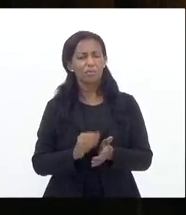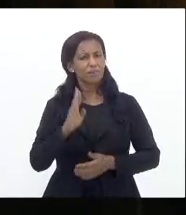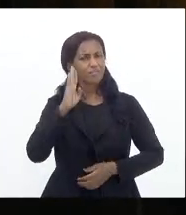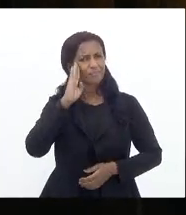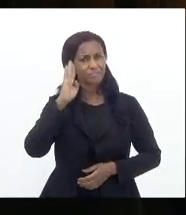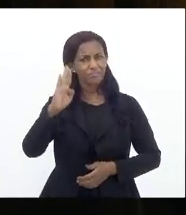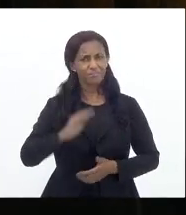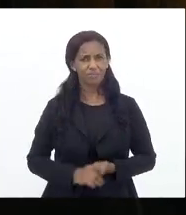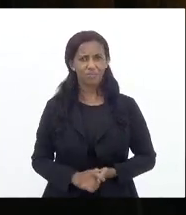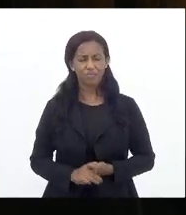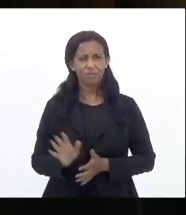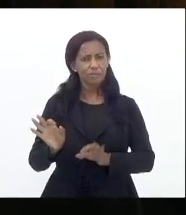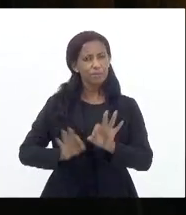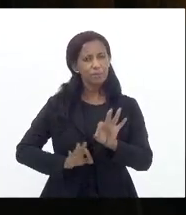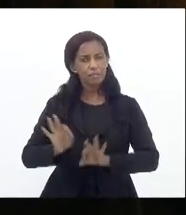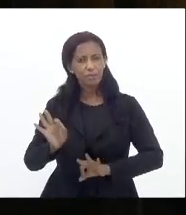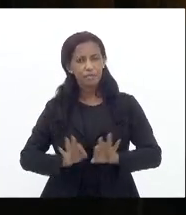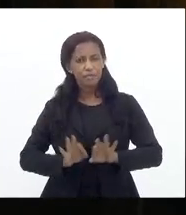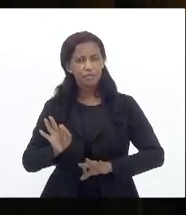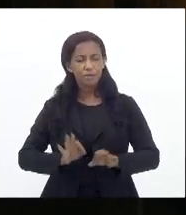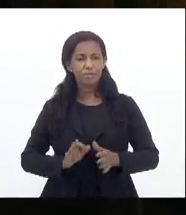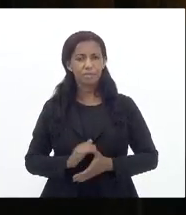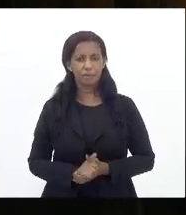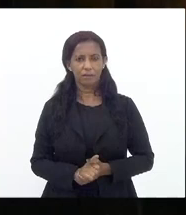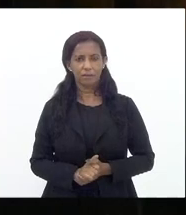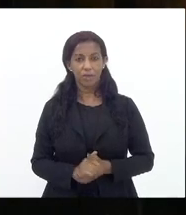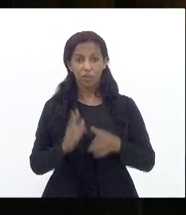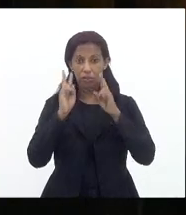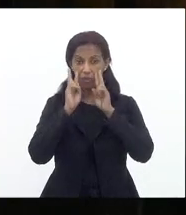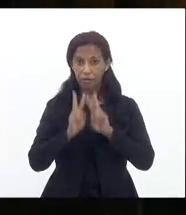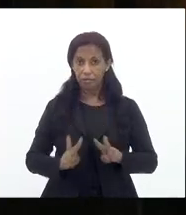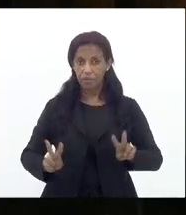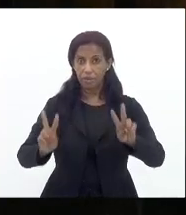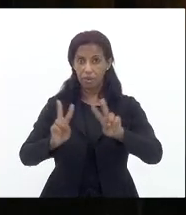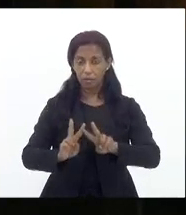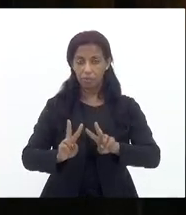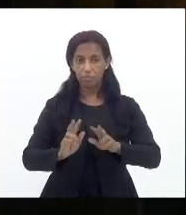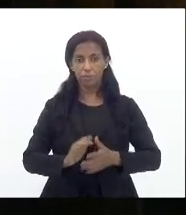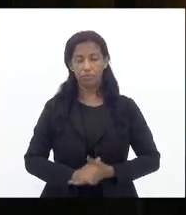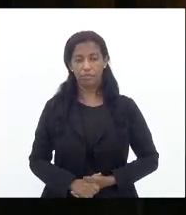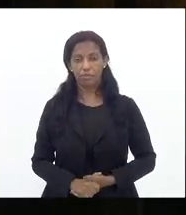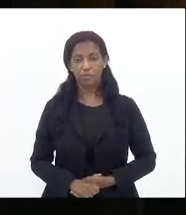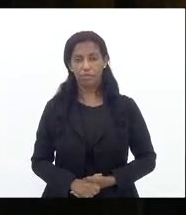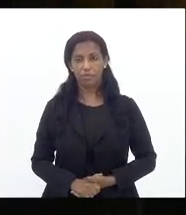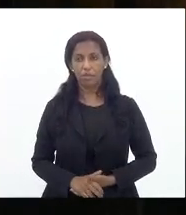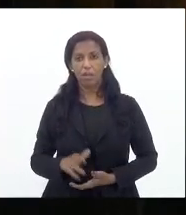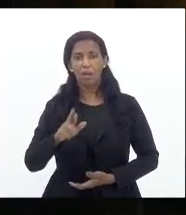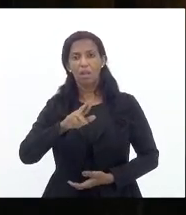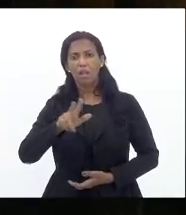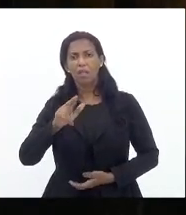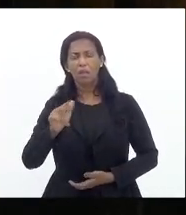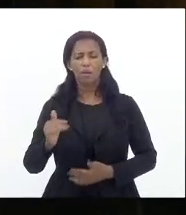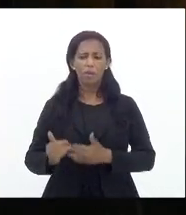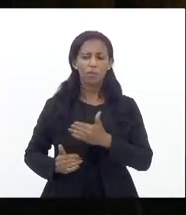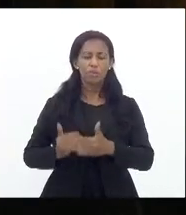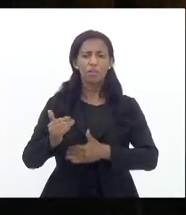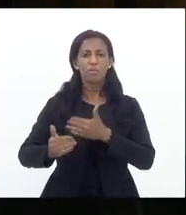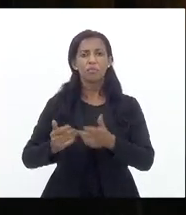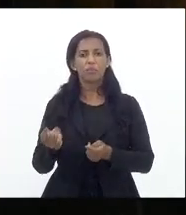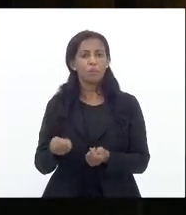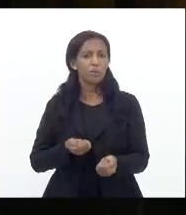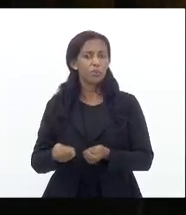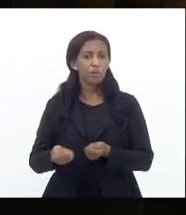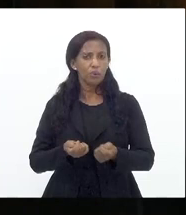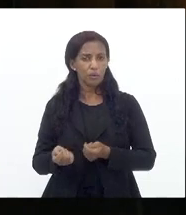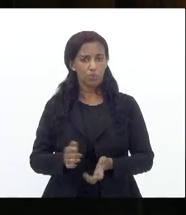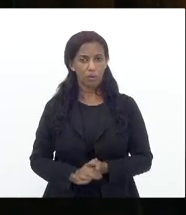de planejamento de visão não é apenas o desenvolvimento econômico ele